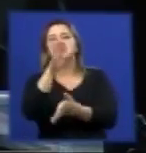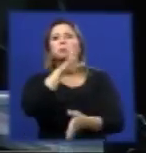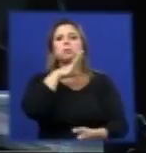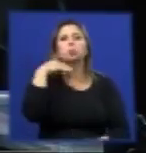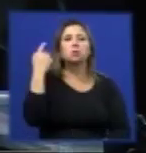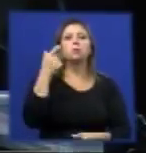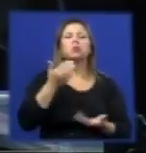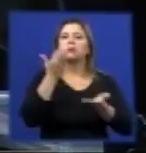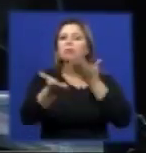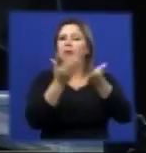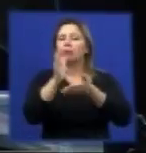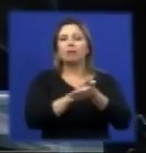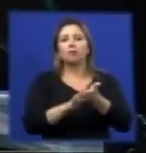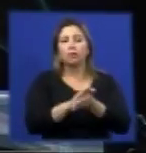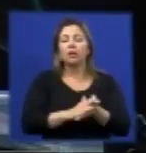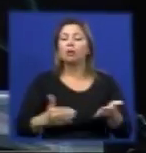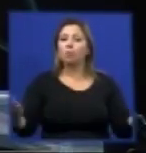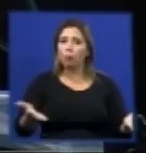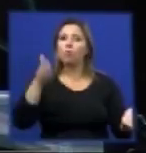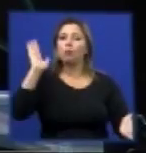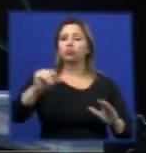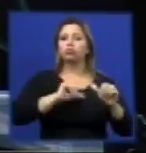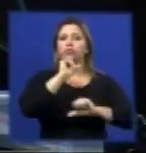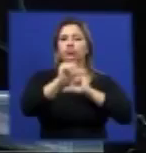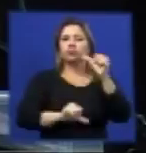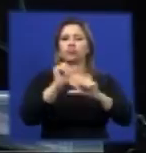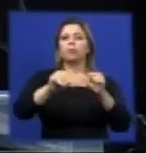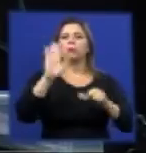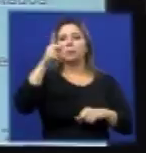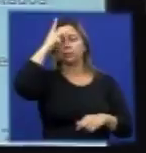aumento dos óbitos durante esse período